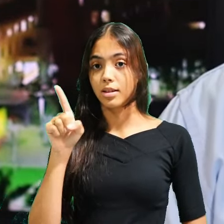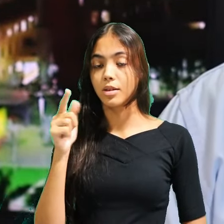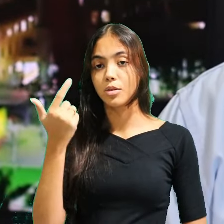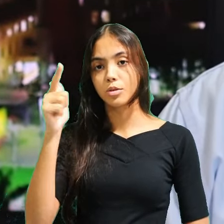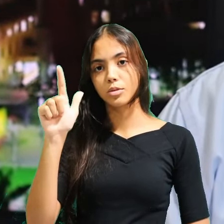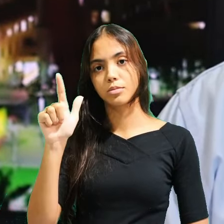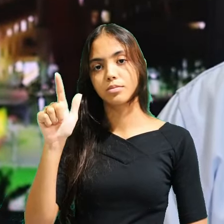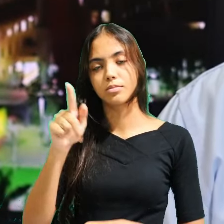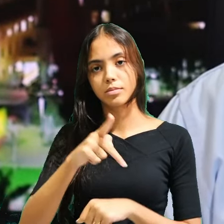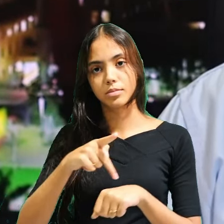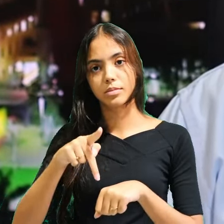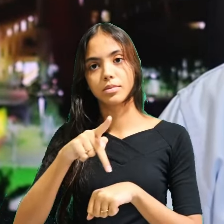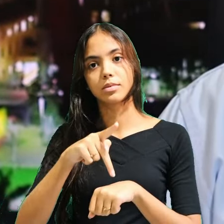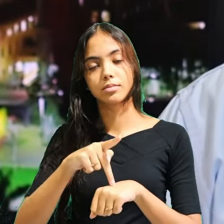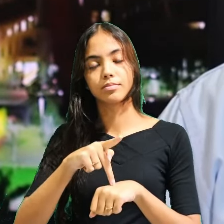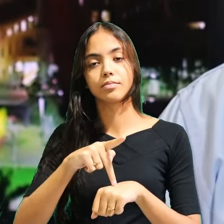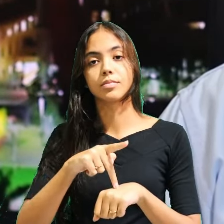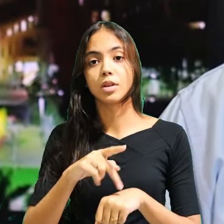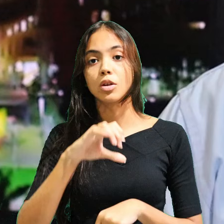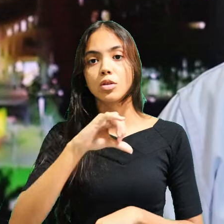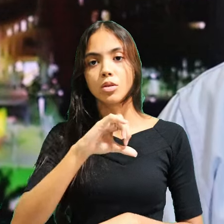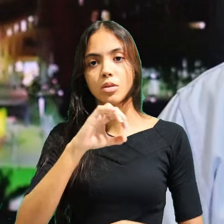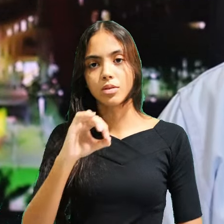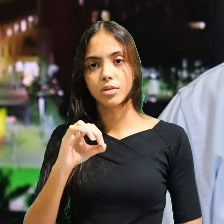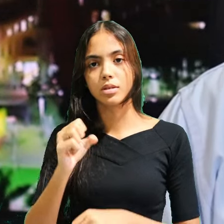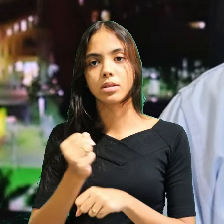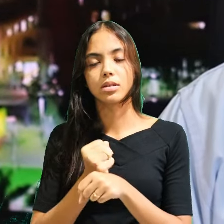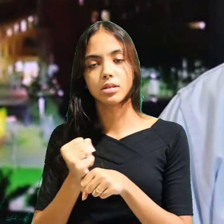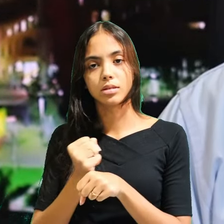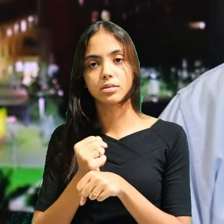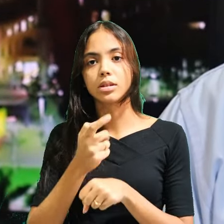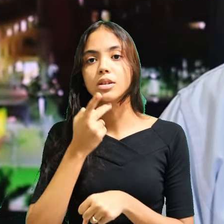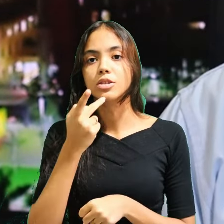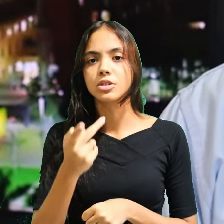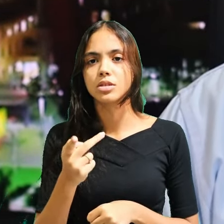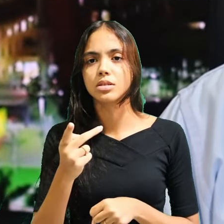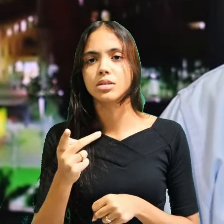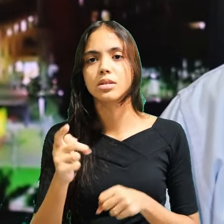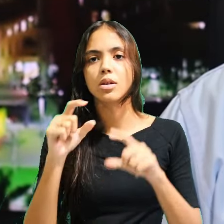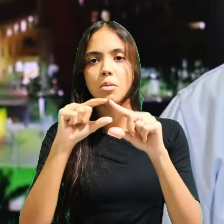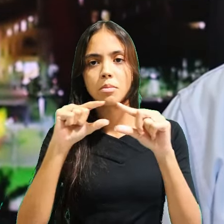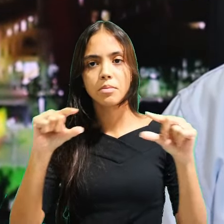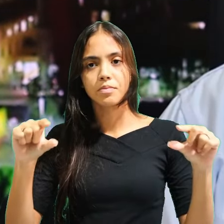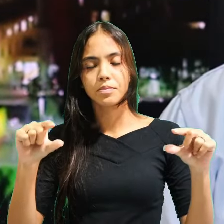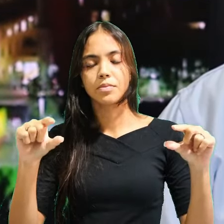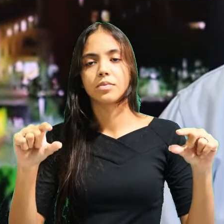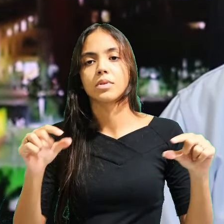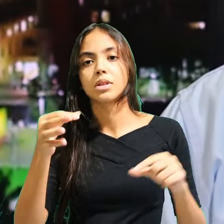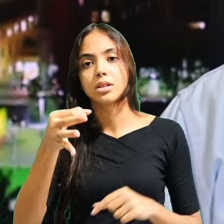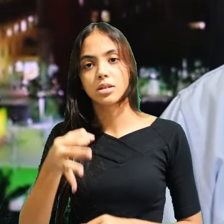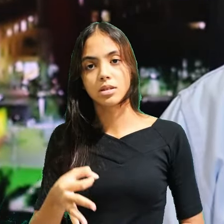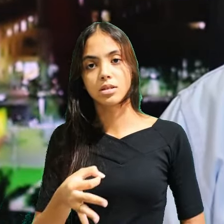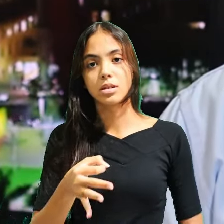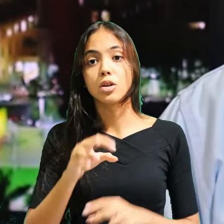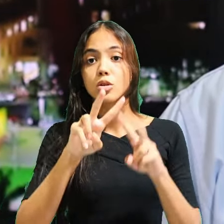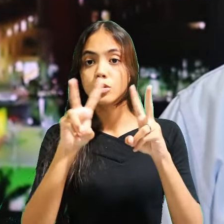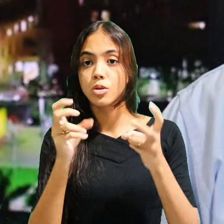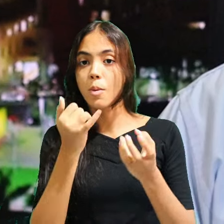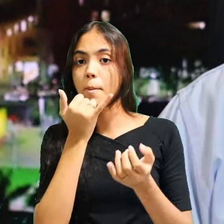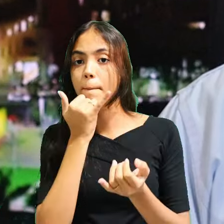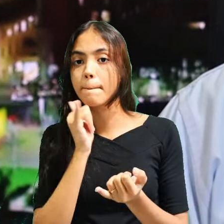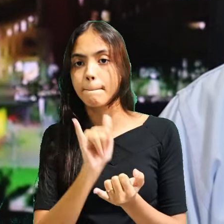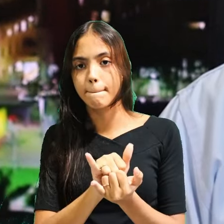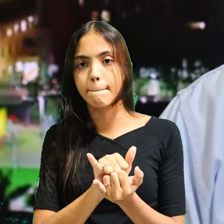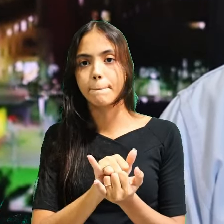do Sul, Falecido aos 90 anos, disse uma das frases mais corretas sobre o perdão.